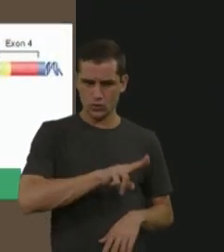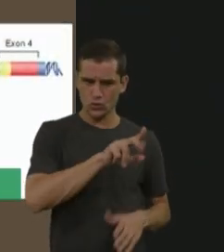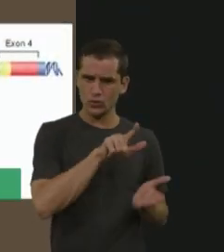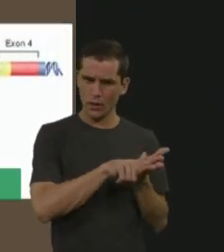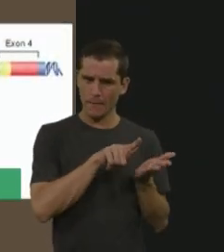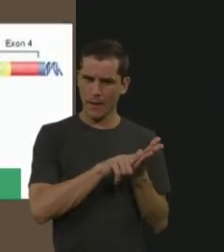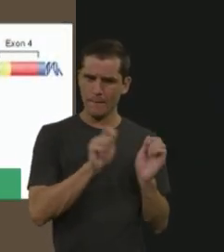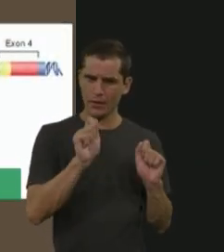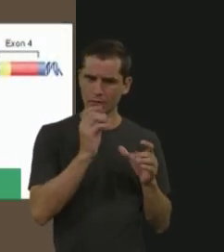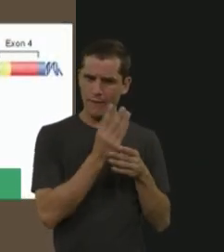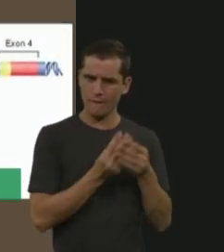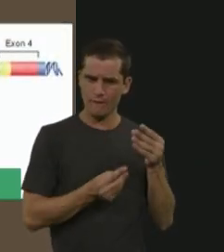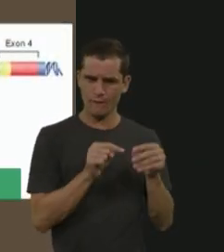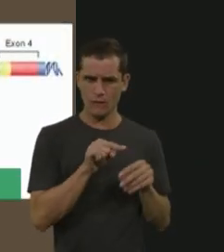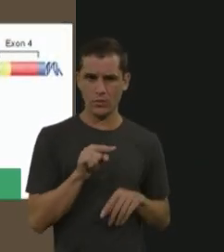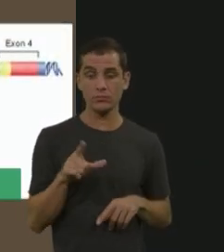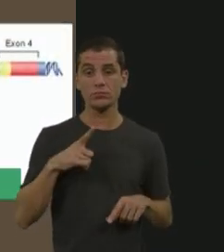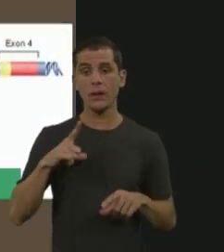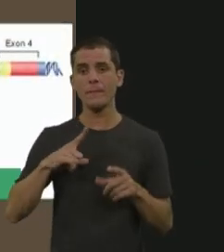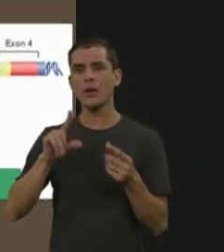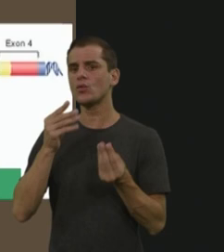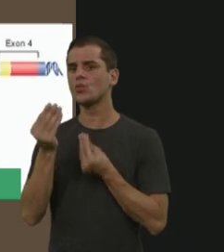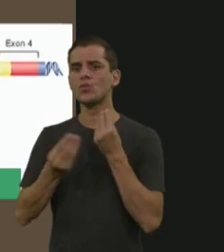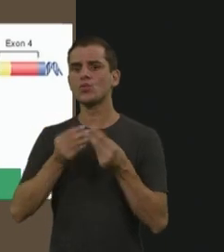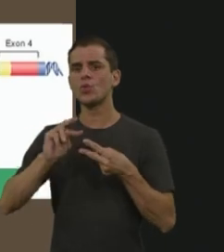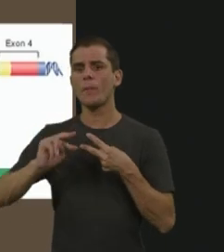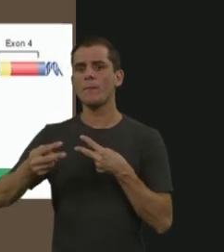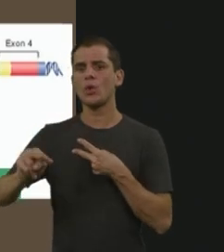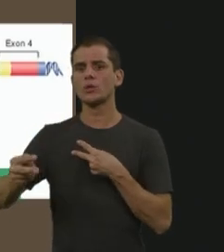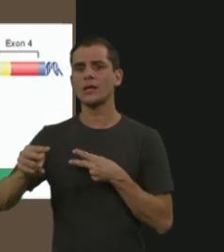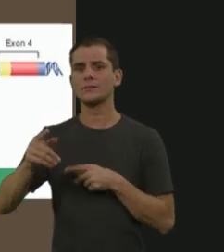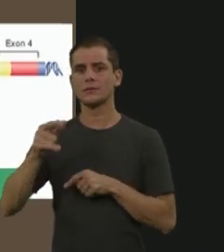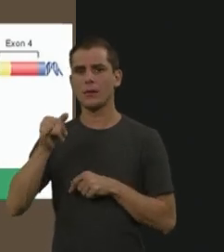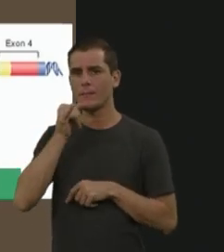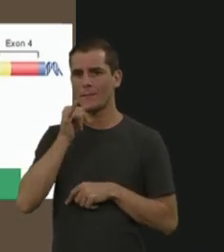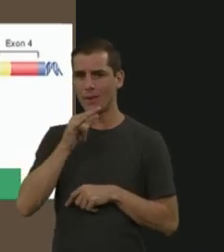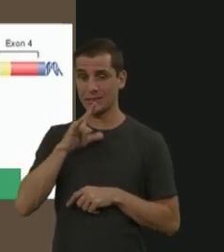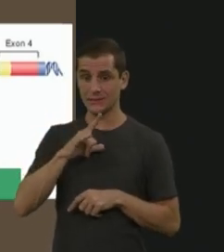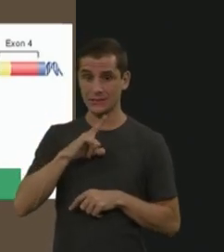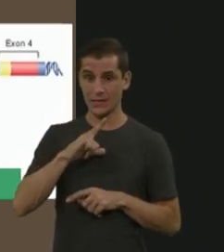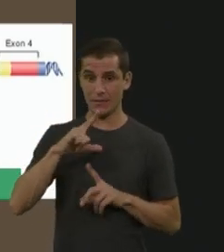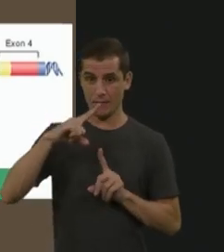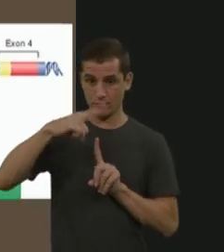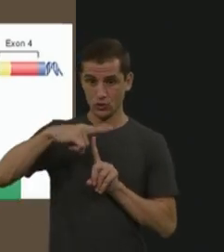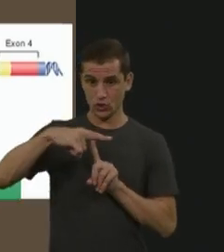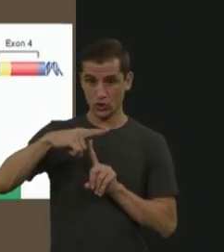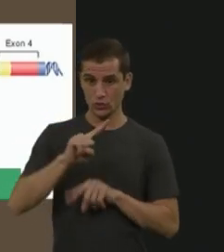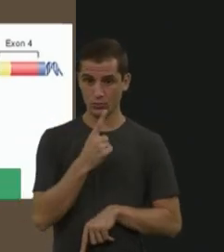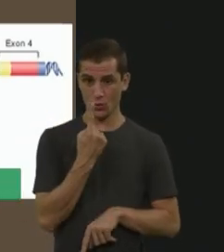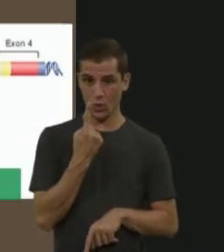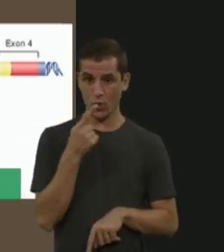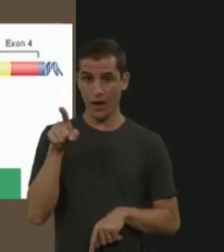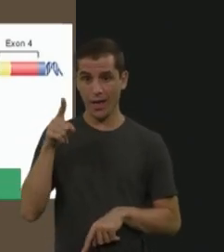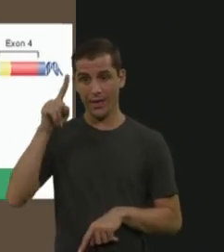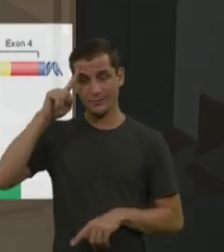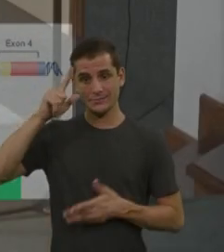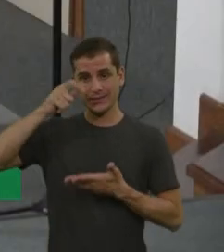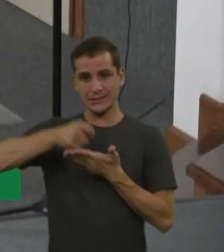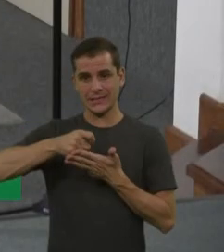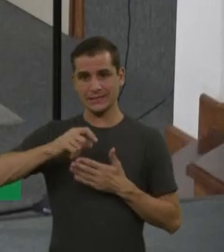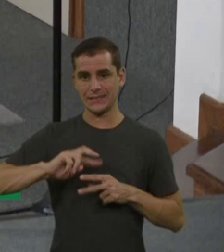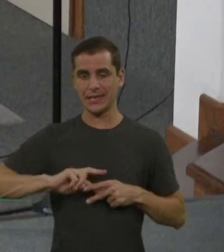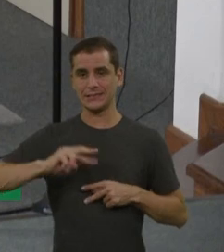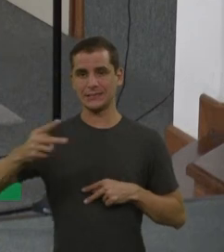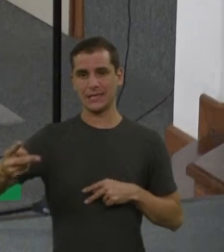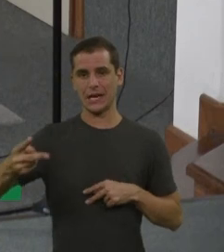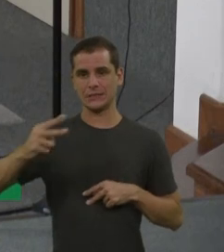As mutações, elas são importantes, principalmente pra tipo 1, que é quando a gente precisa tomar a decisão pra fazer o transplante, tá? Se aquela criança é grave ou